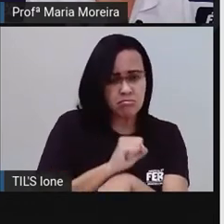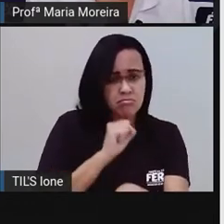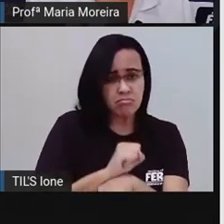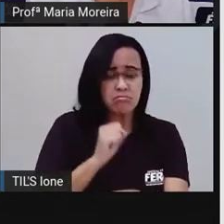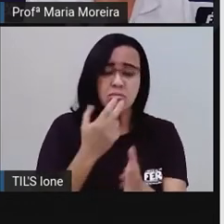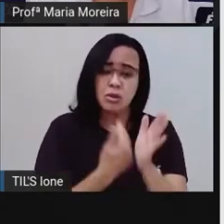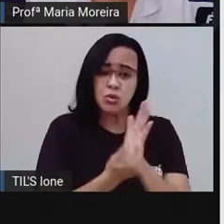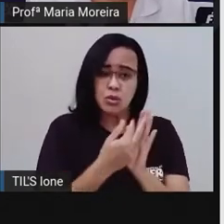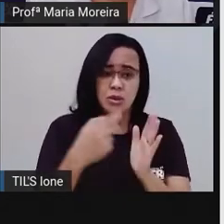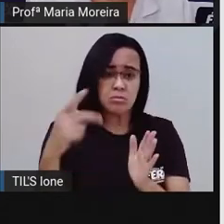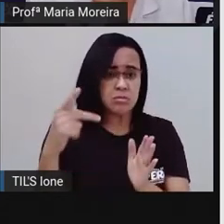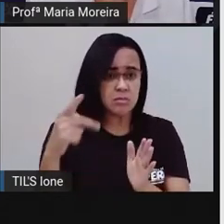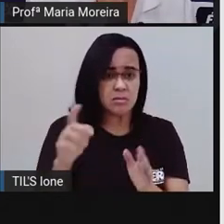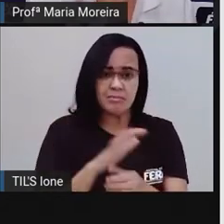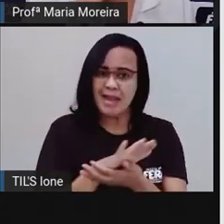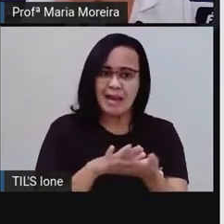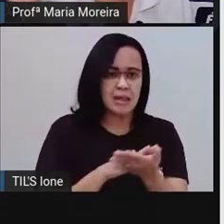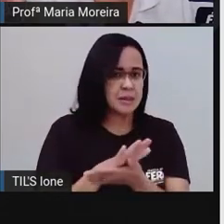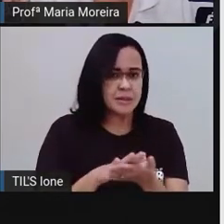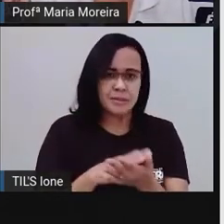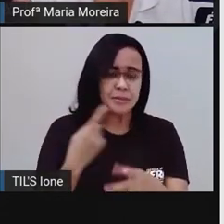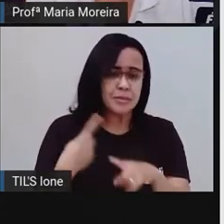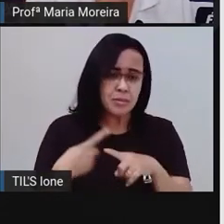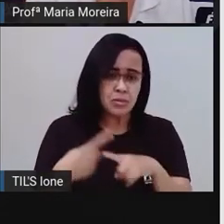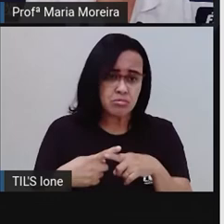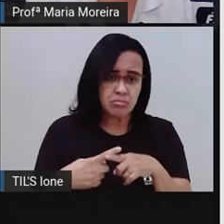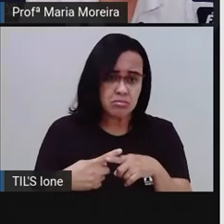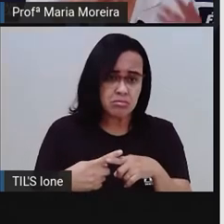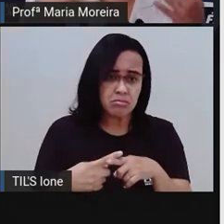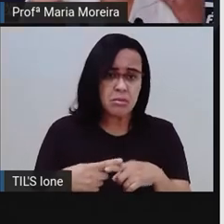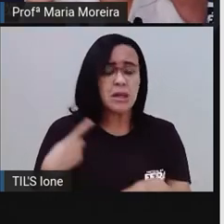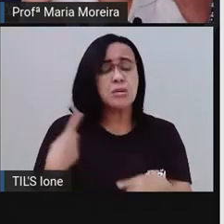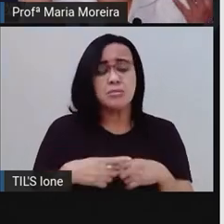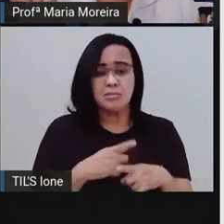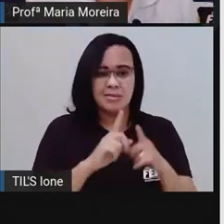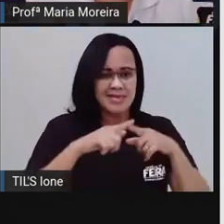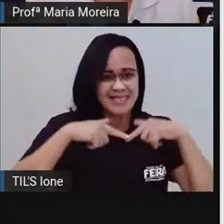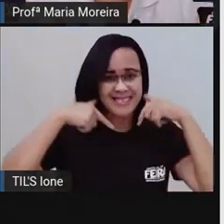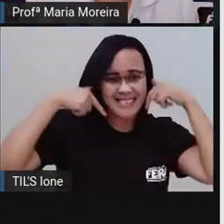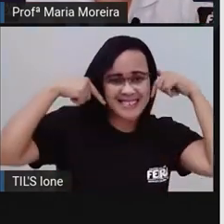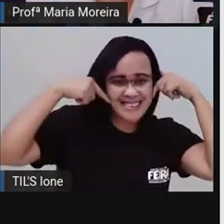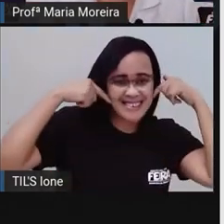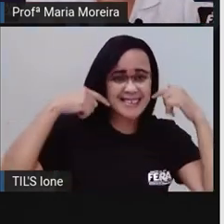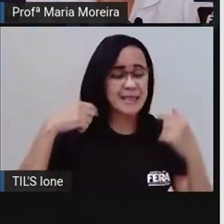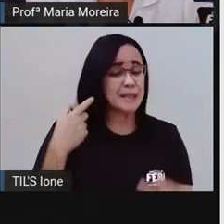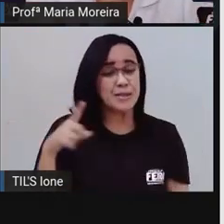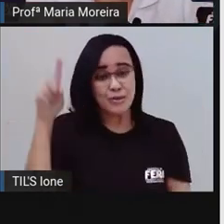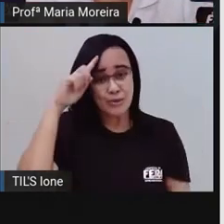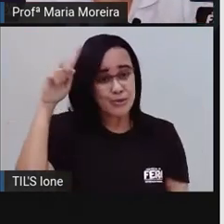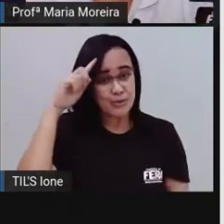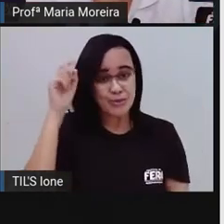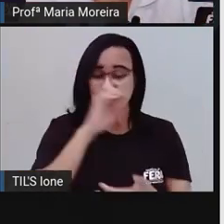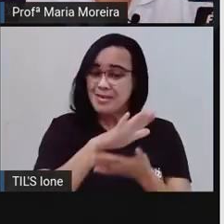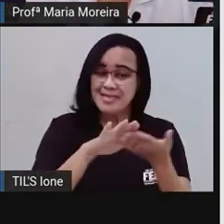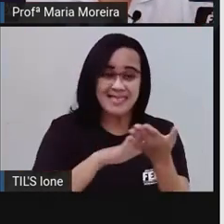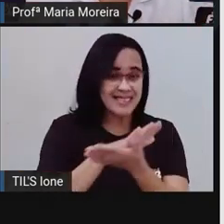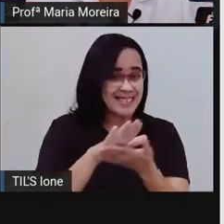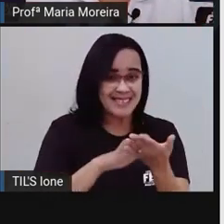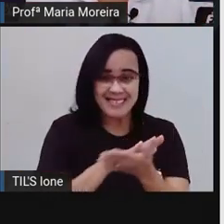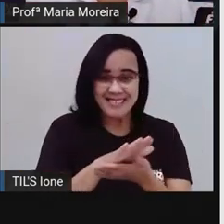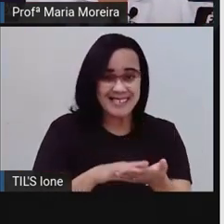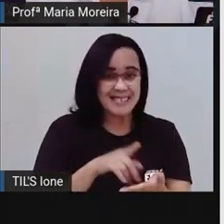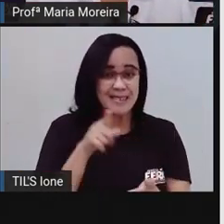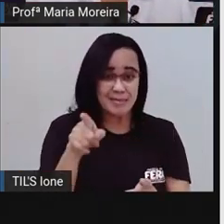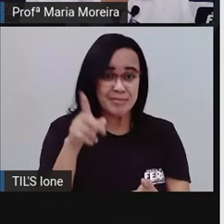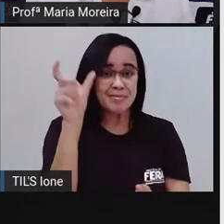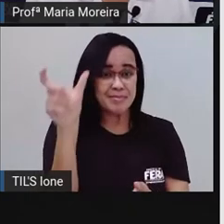desenho que não veio. não veio também aquele sorriso largo de todo o dia que ele lançava para a